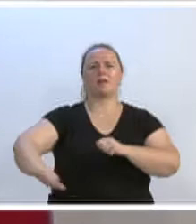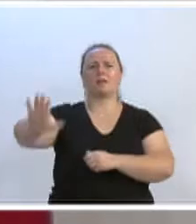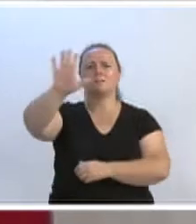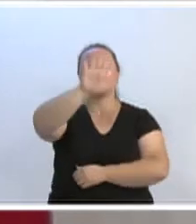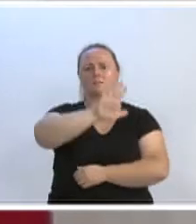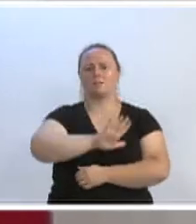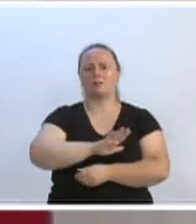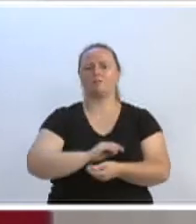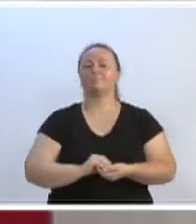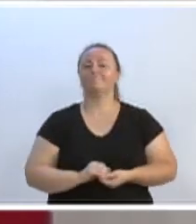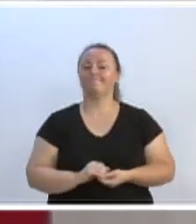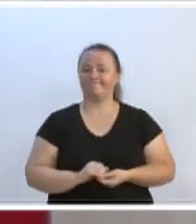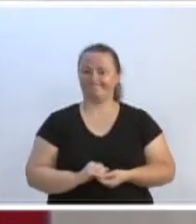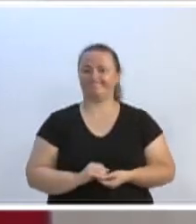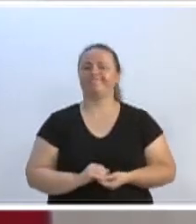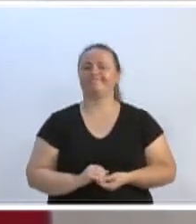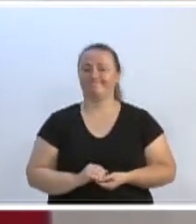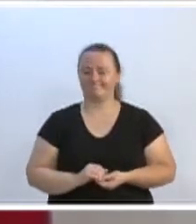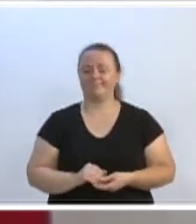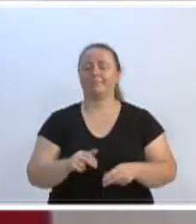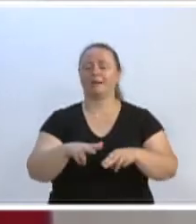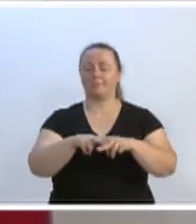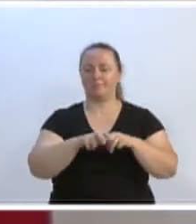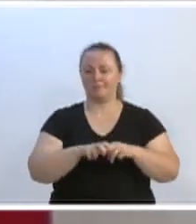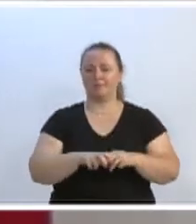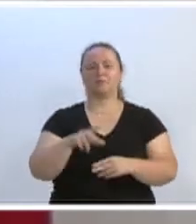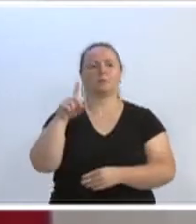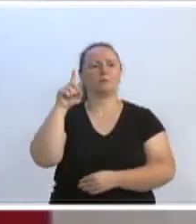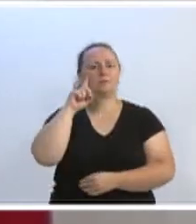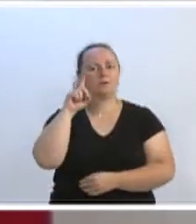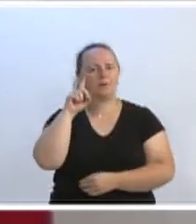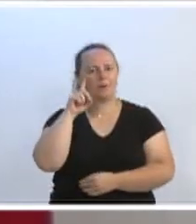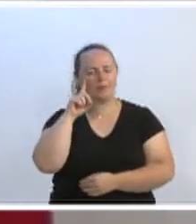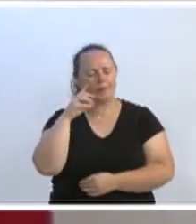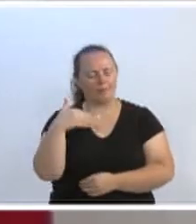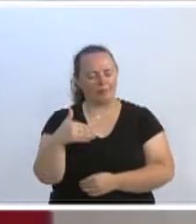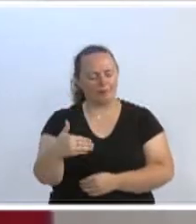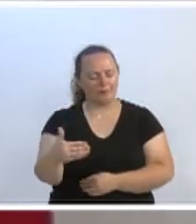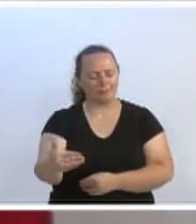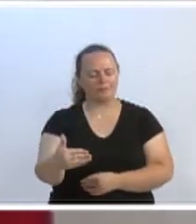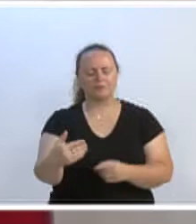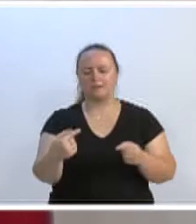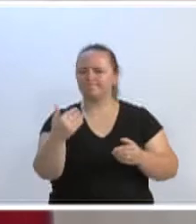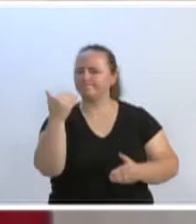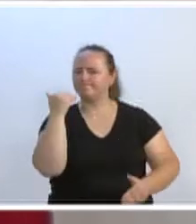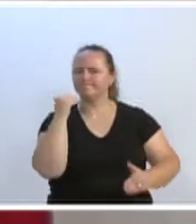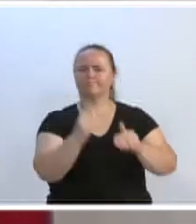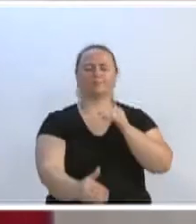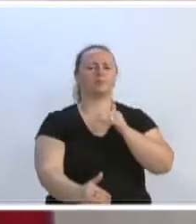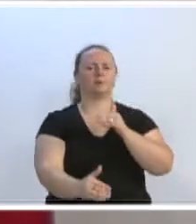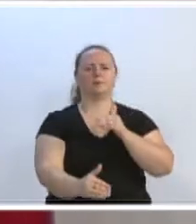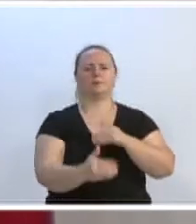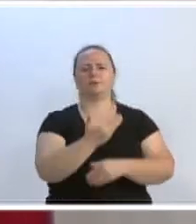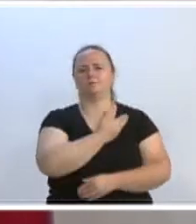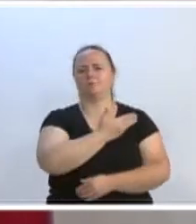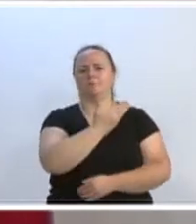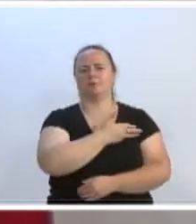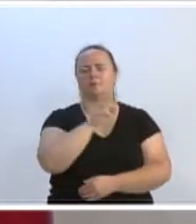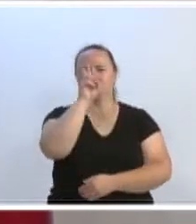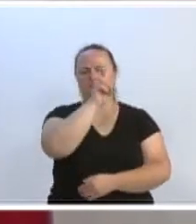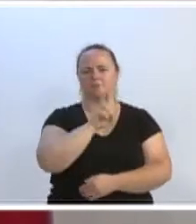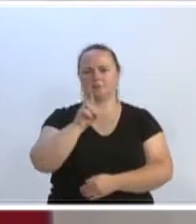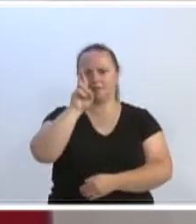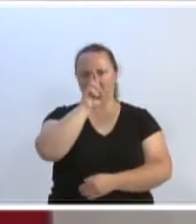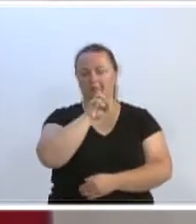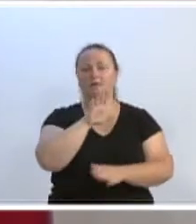isso que a gente reafirma aqui todos os dias que nós precisamos lutar contra o racismo. Quando a gente acha que o racismo já está